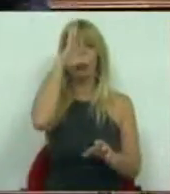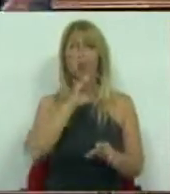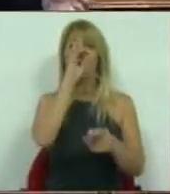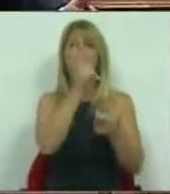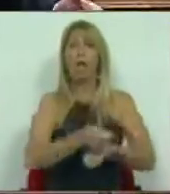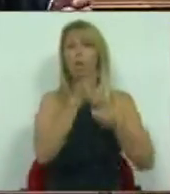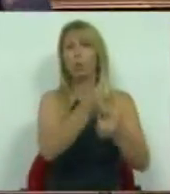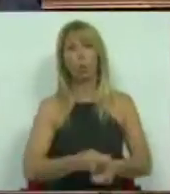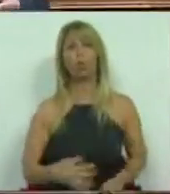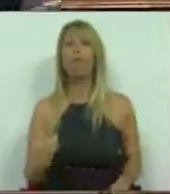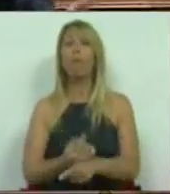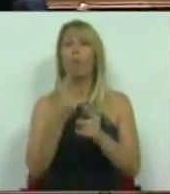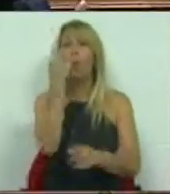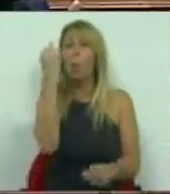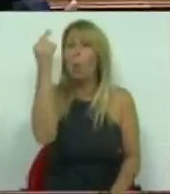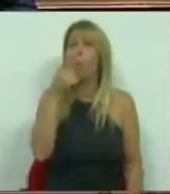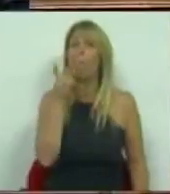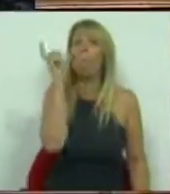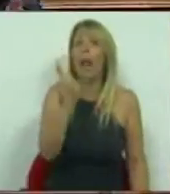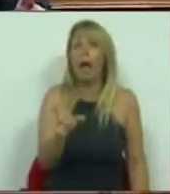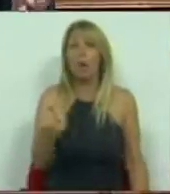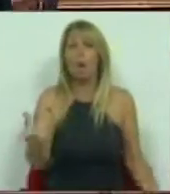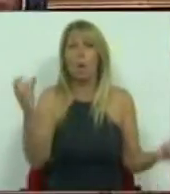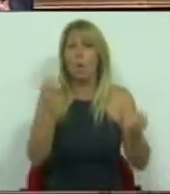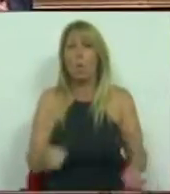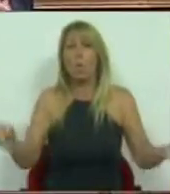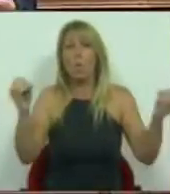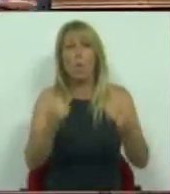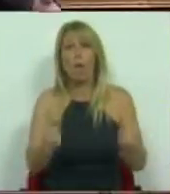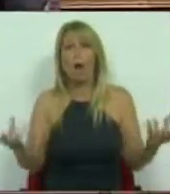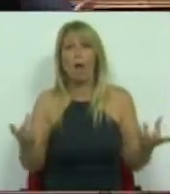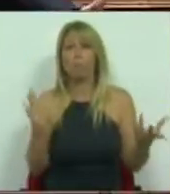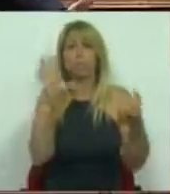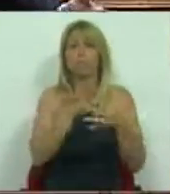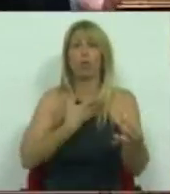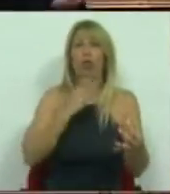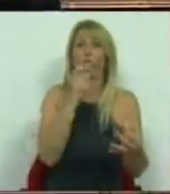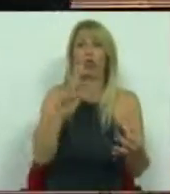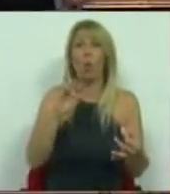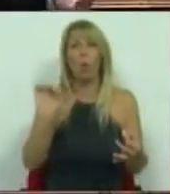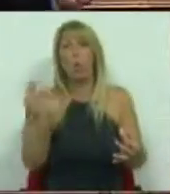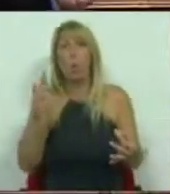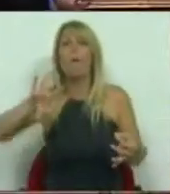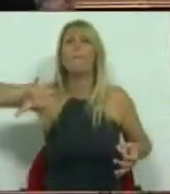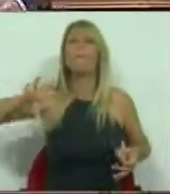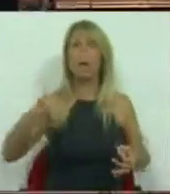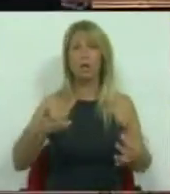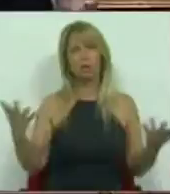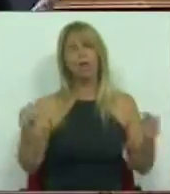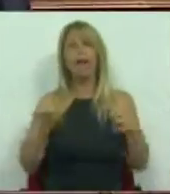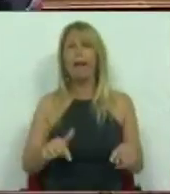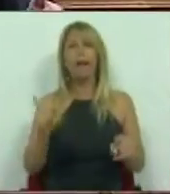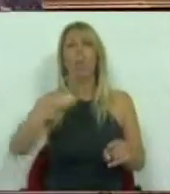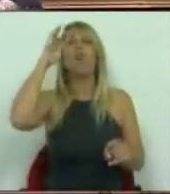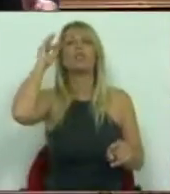tem uma palavra para o Douro e não tem uma palavra para o país. Não cuido aqui de esclarecer quem tem a responsabilidade. Claro